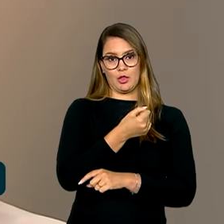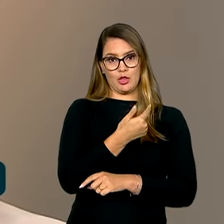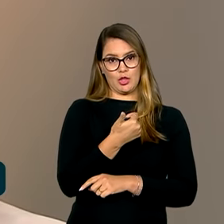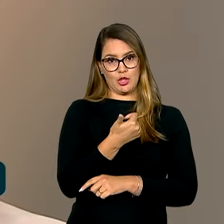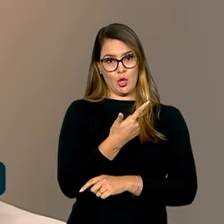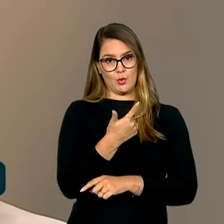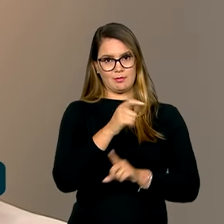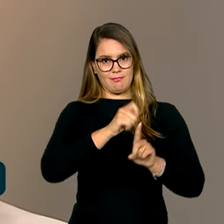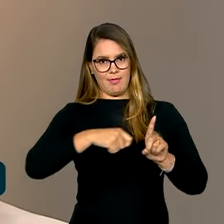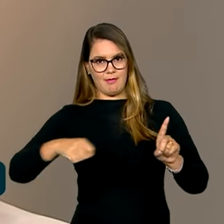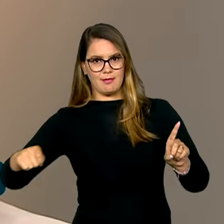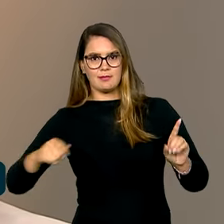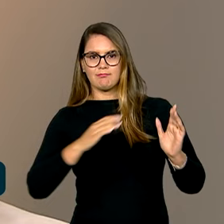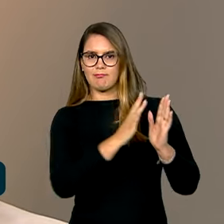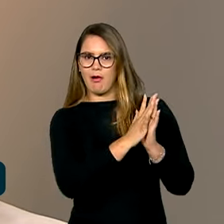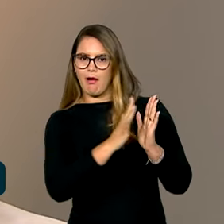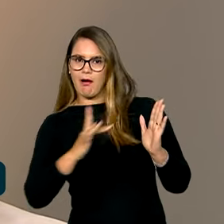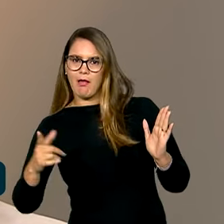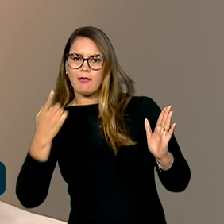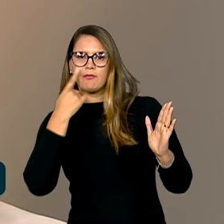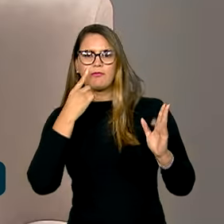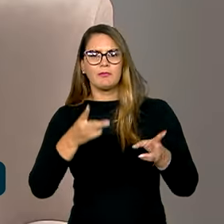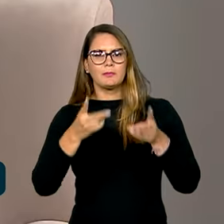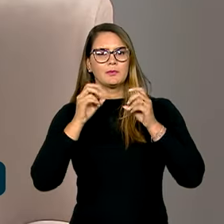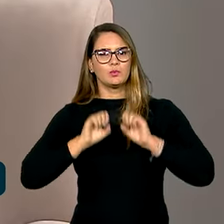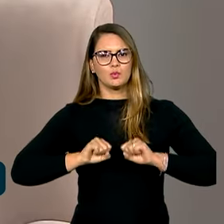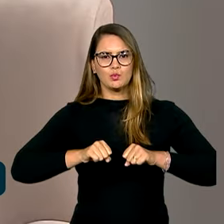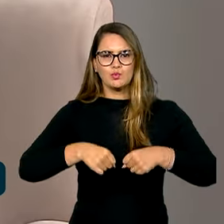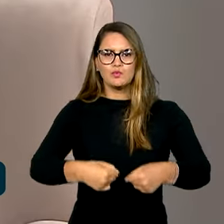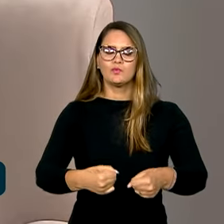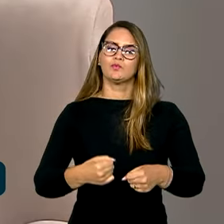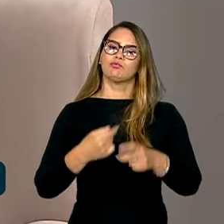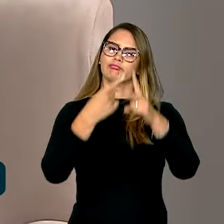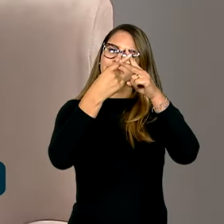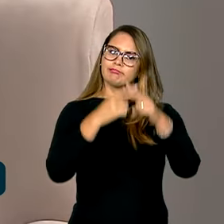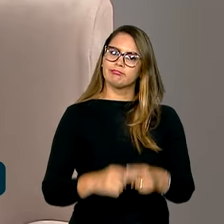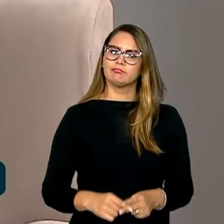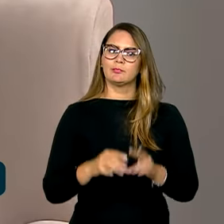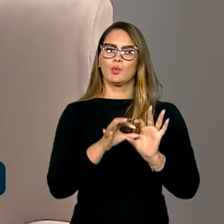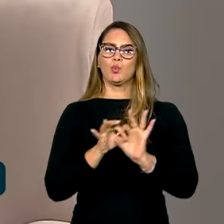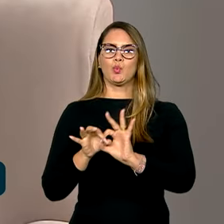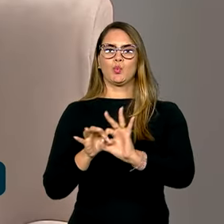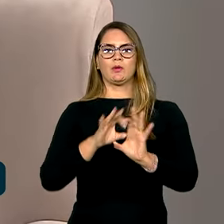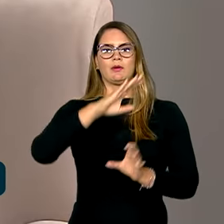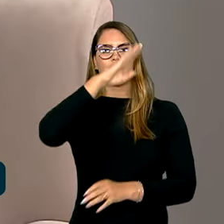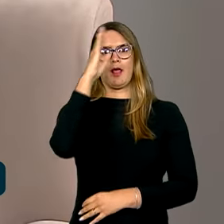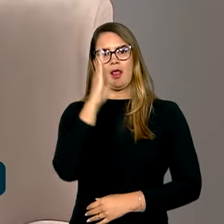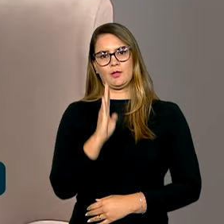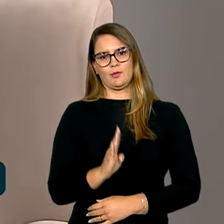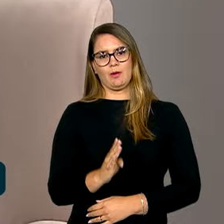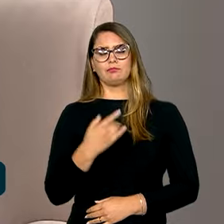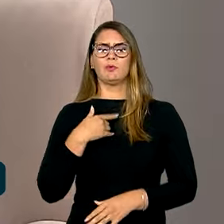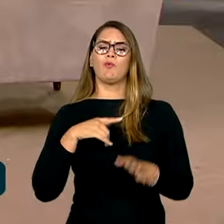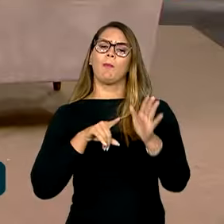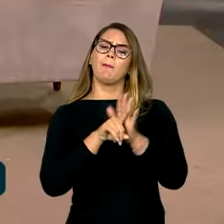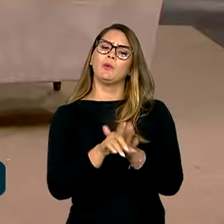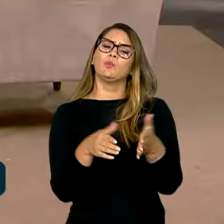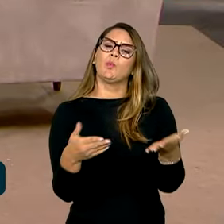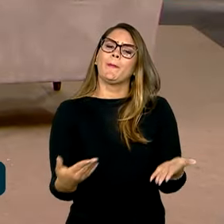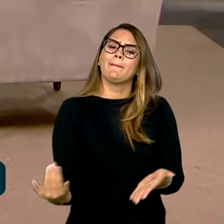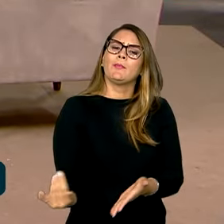o esforço pela reconstrução e pela União Nacional. Eu lhe pergunto, qual a